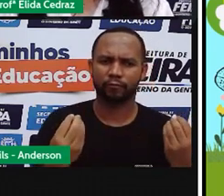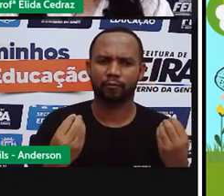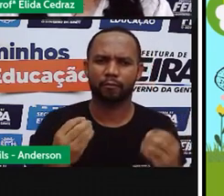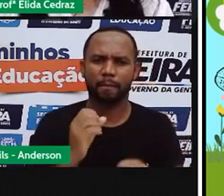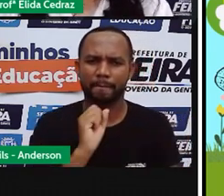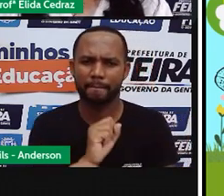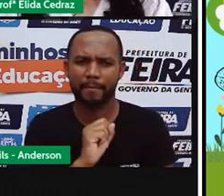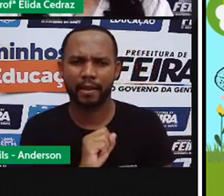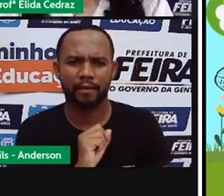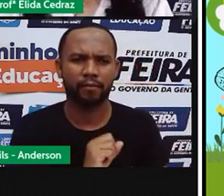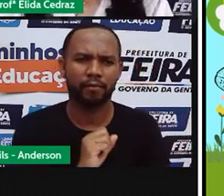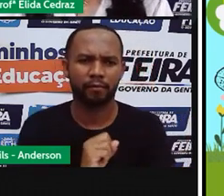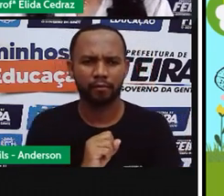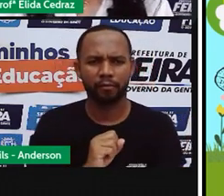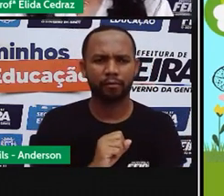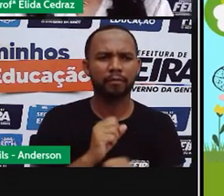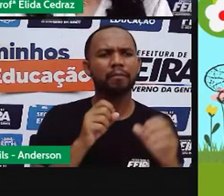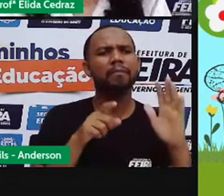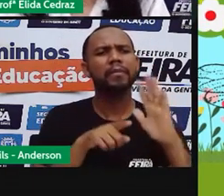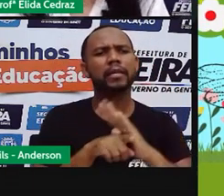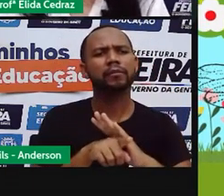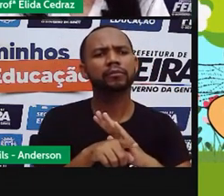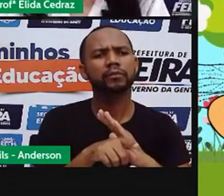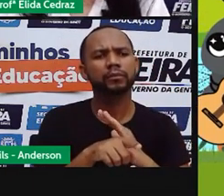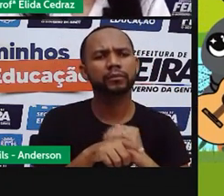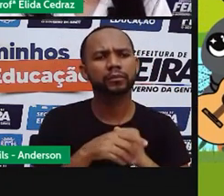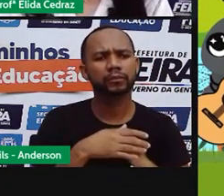seus princípios, me perguntou.